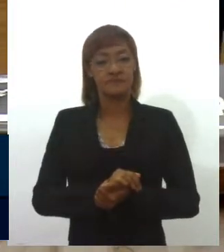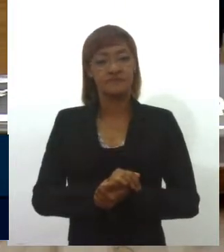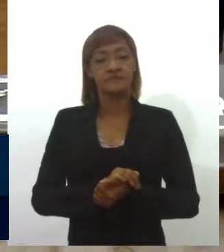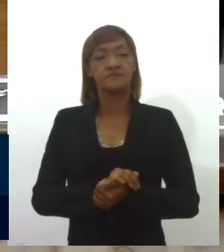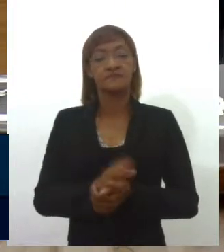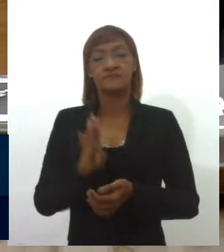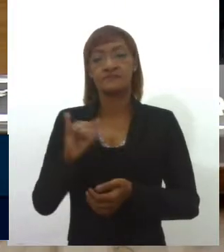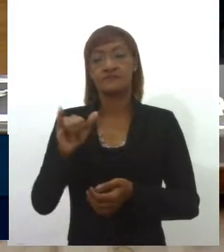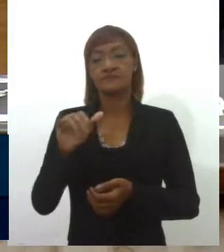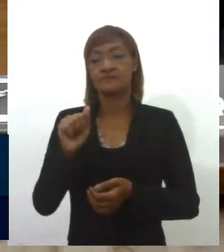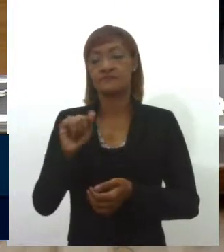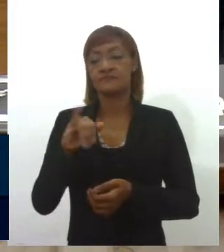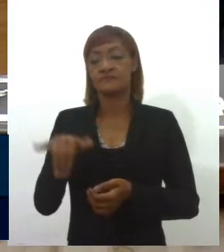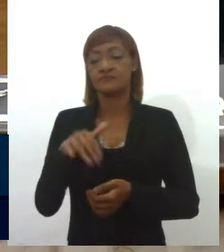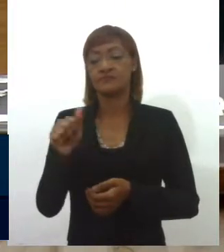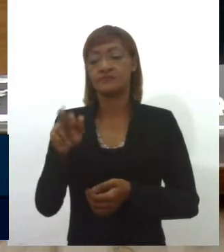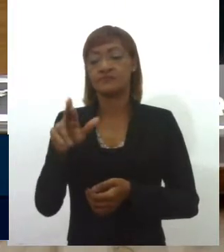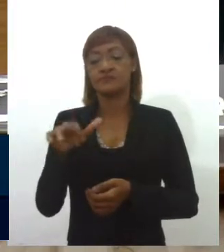Barreto Santos.